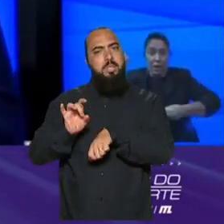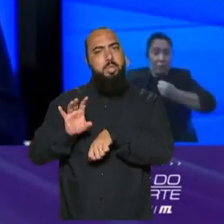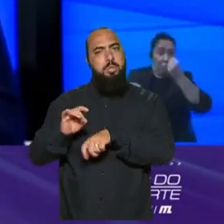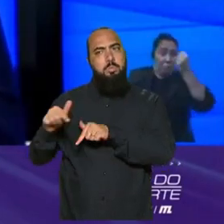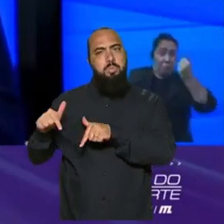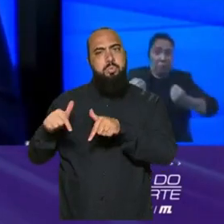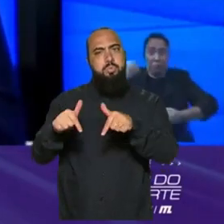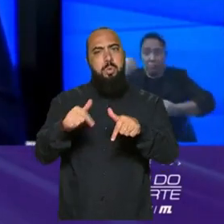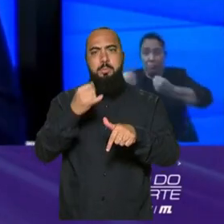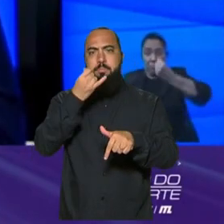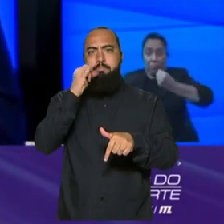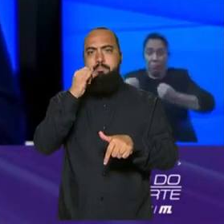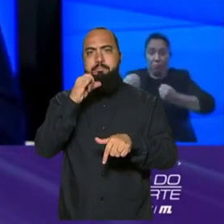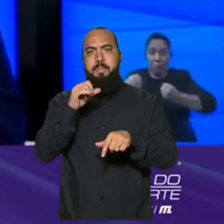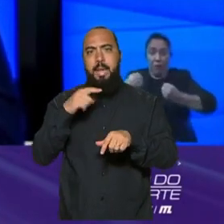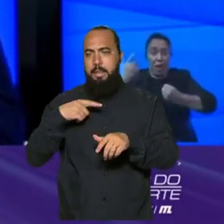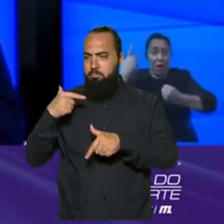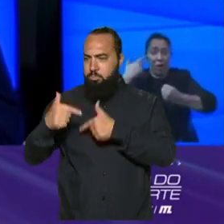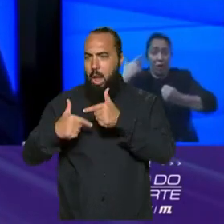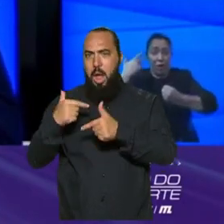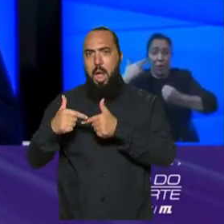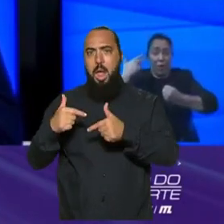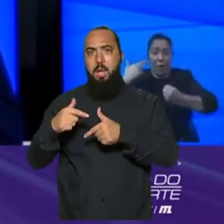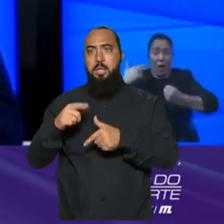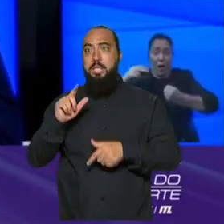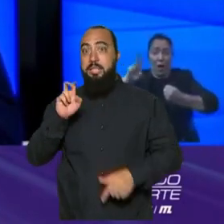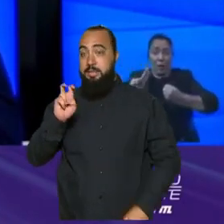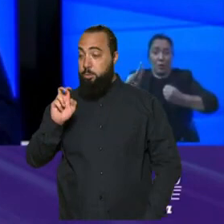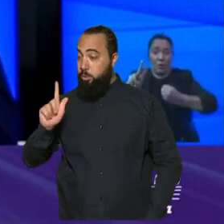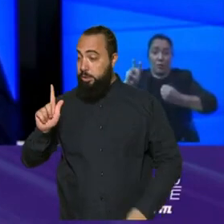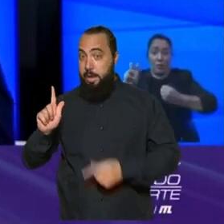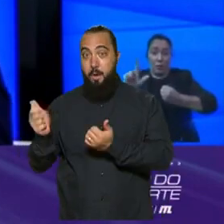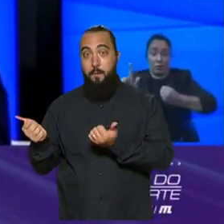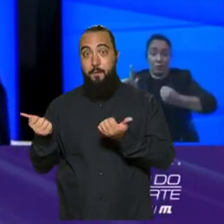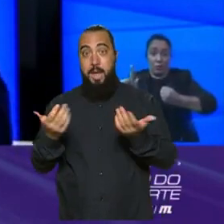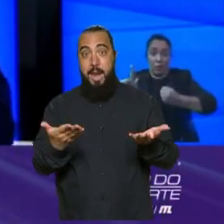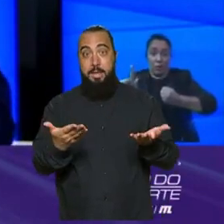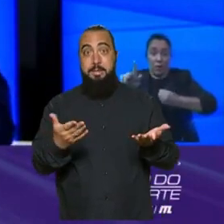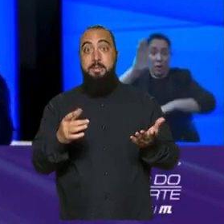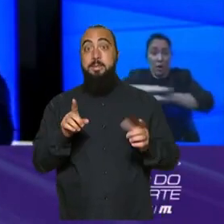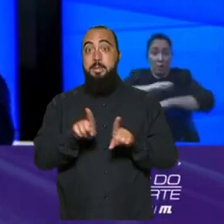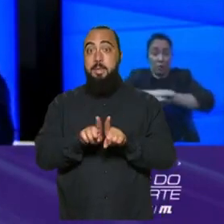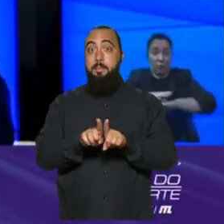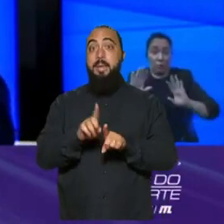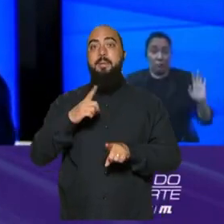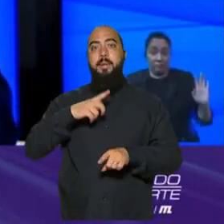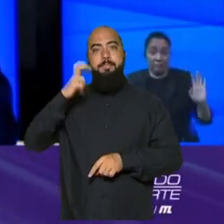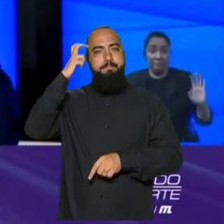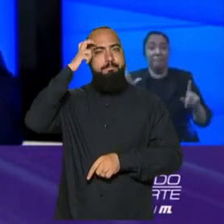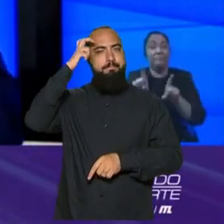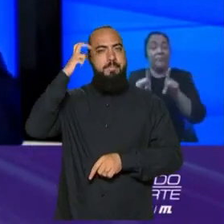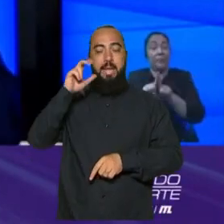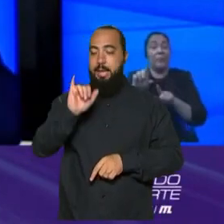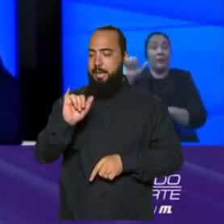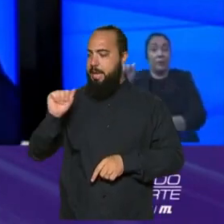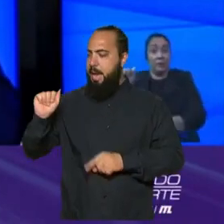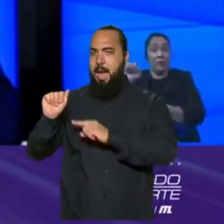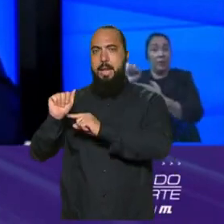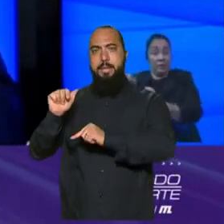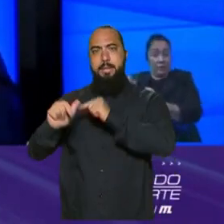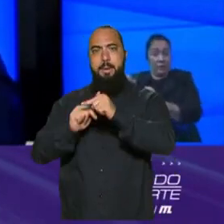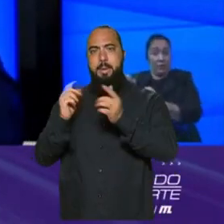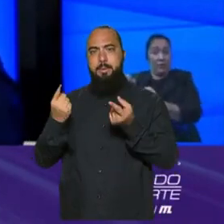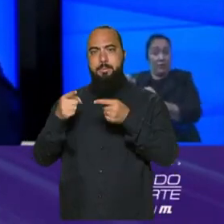operar com um tempo de latência muito baixo, que o 5G oferece, assim como a inteligência artificial trabalhando em